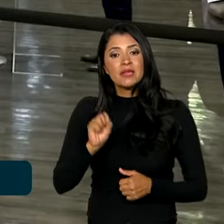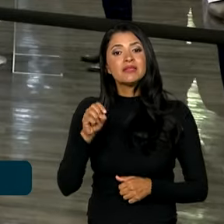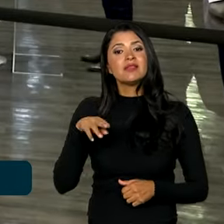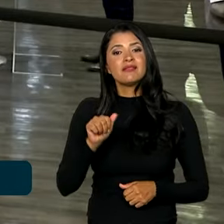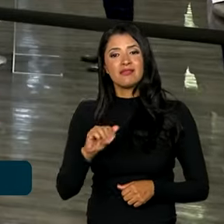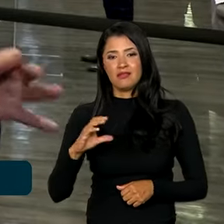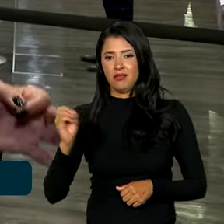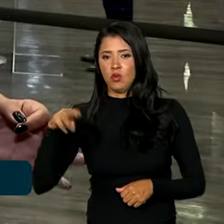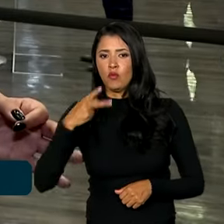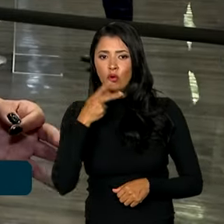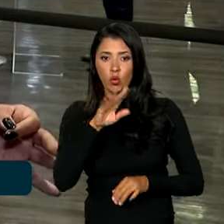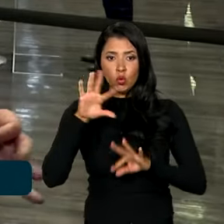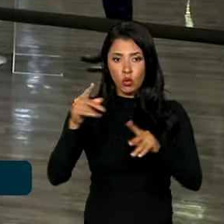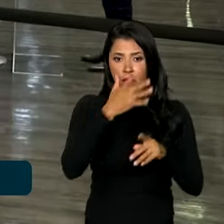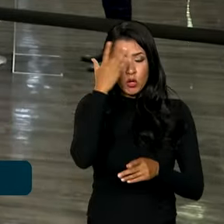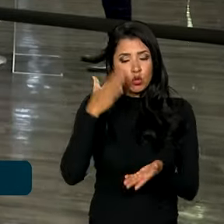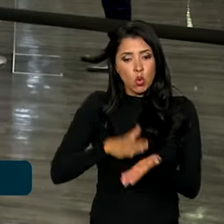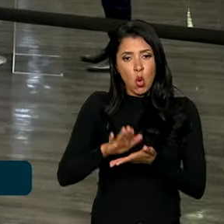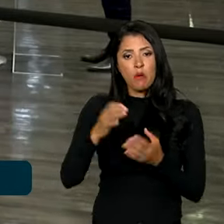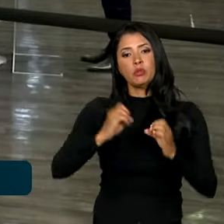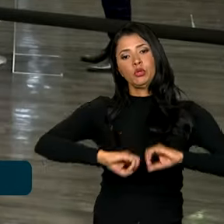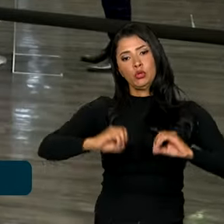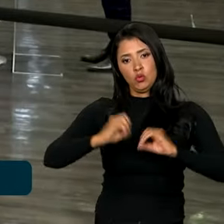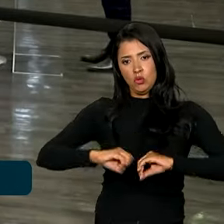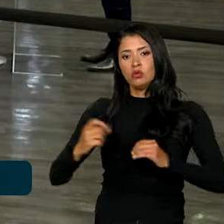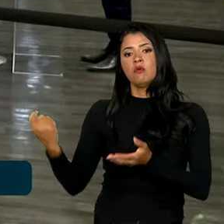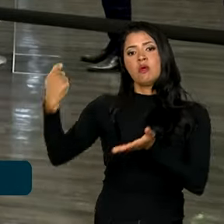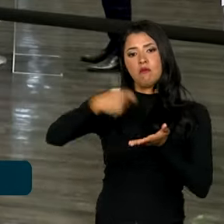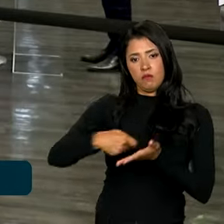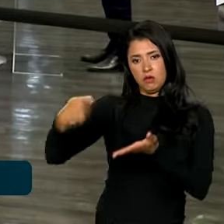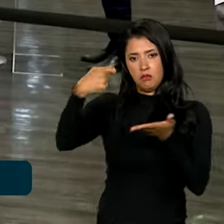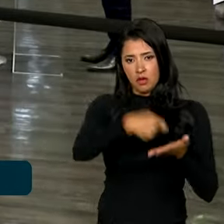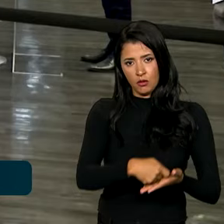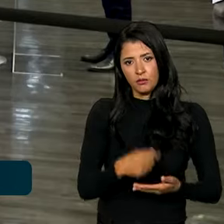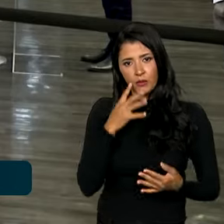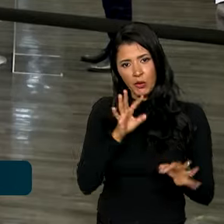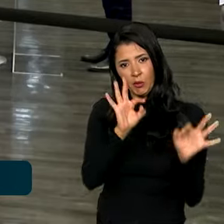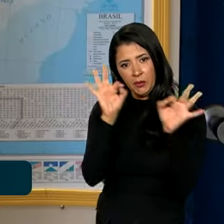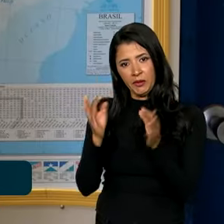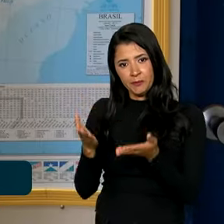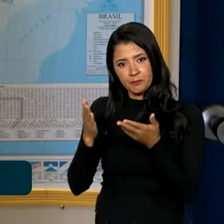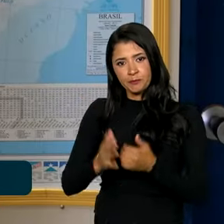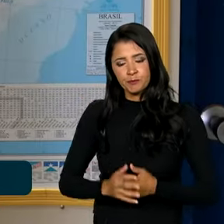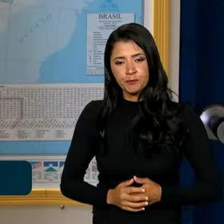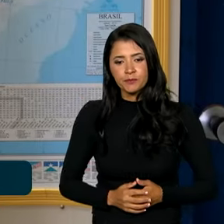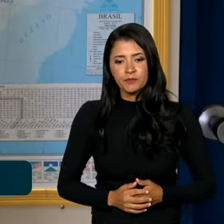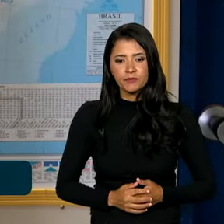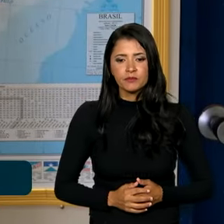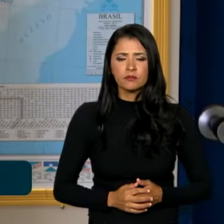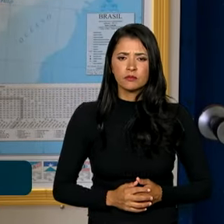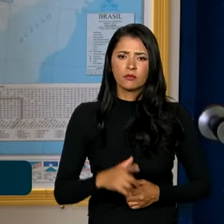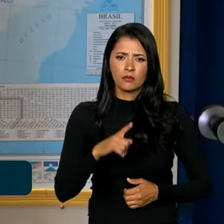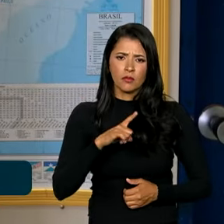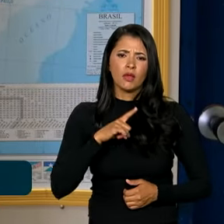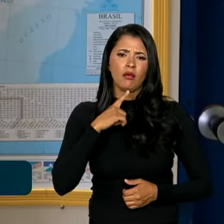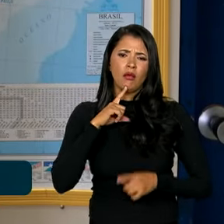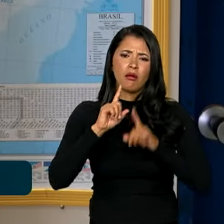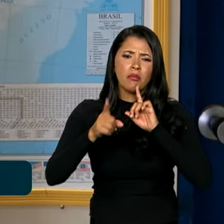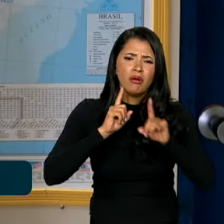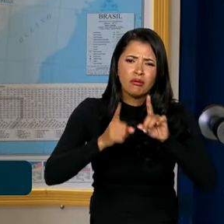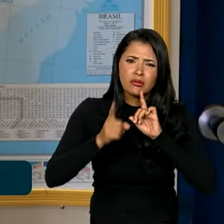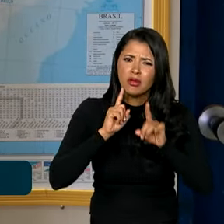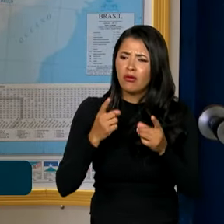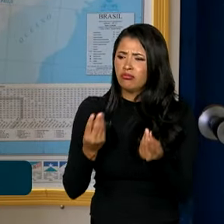todos os consumidores prejudicados vão ser ressarcidos. Acompanhe. Tem muitas reclamações